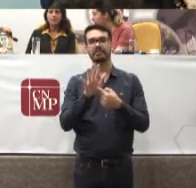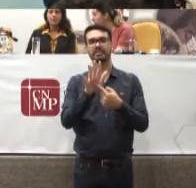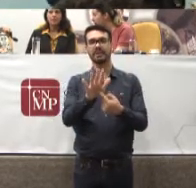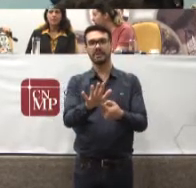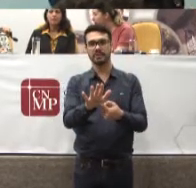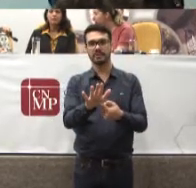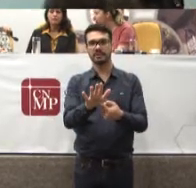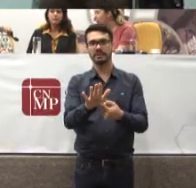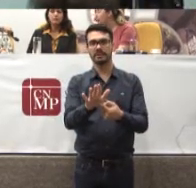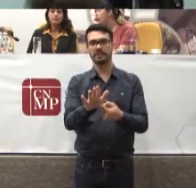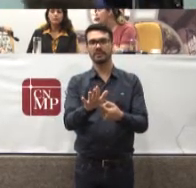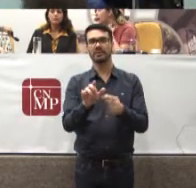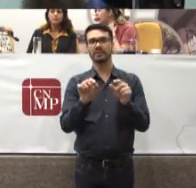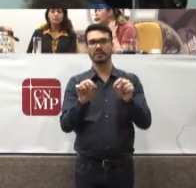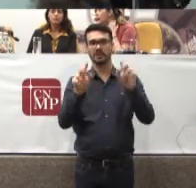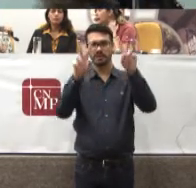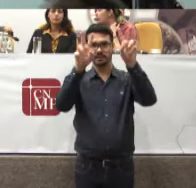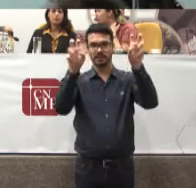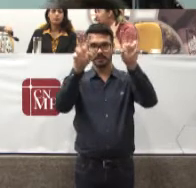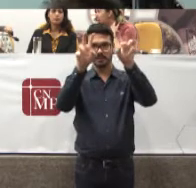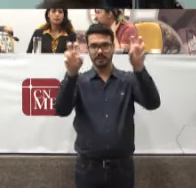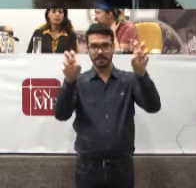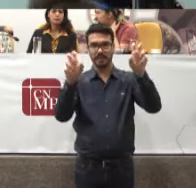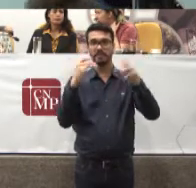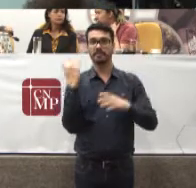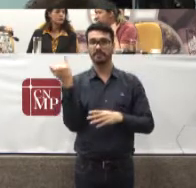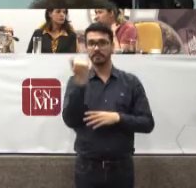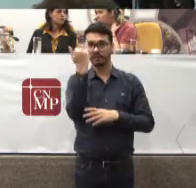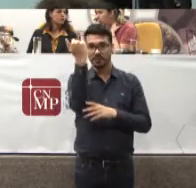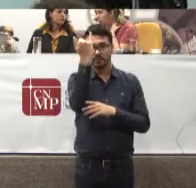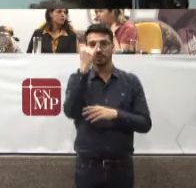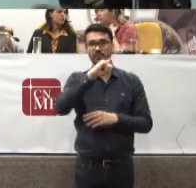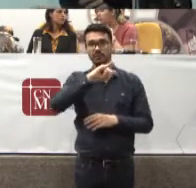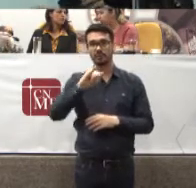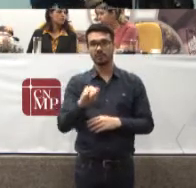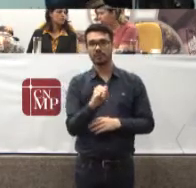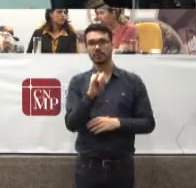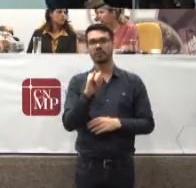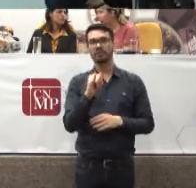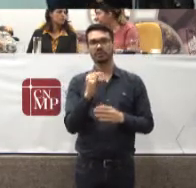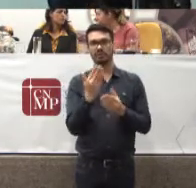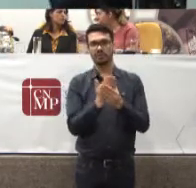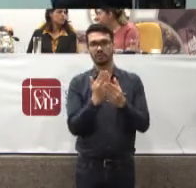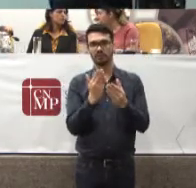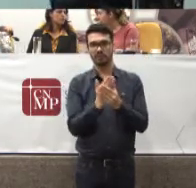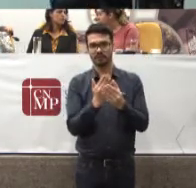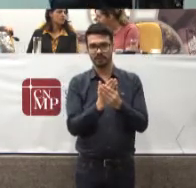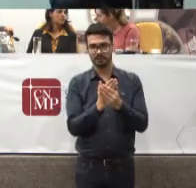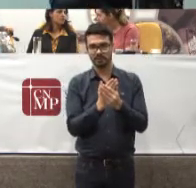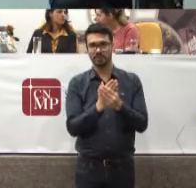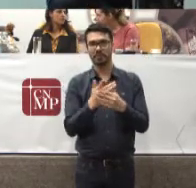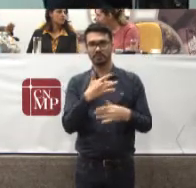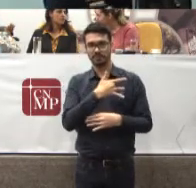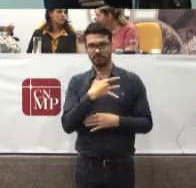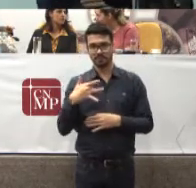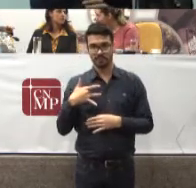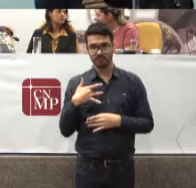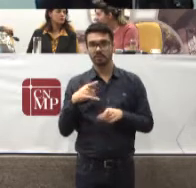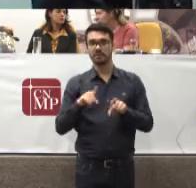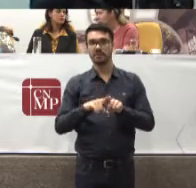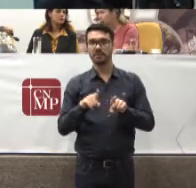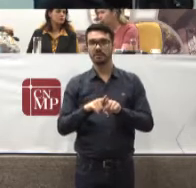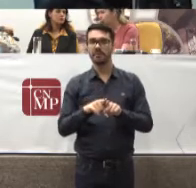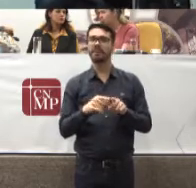Abrangerá temas Importantíssimos Sobre judicialização Da saúde Começando O agradecimento Ao meu